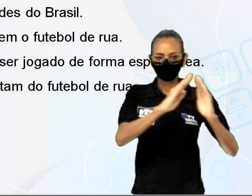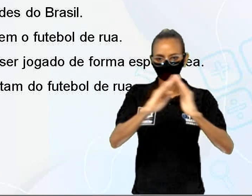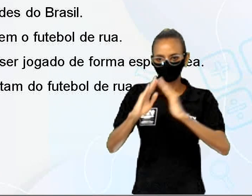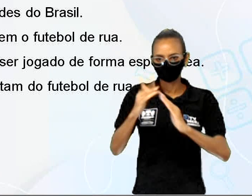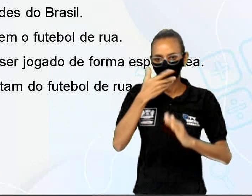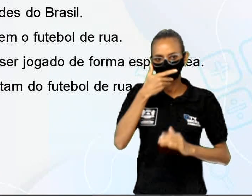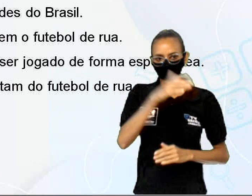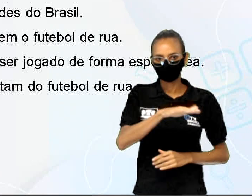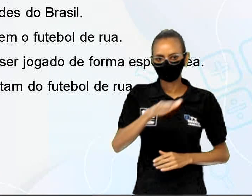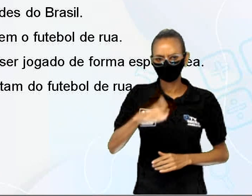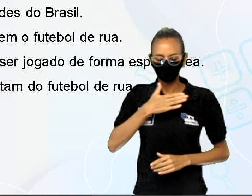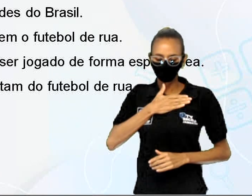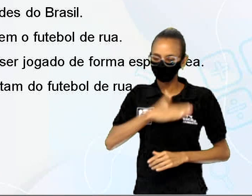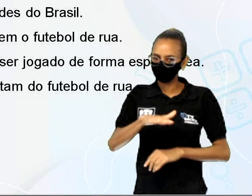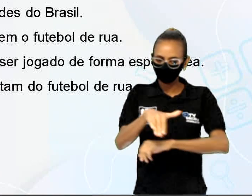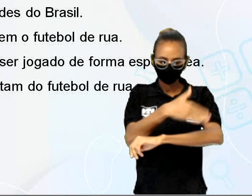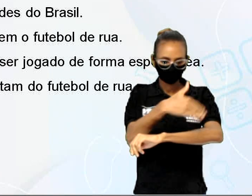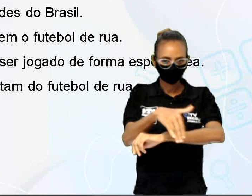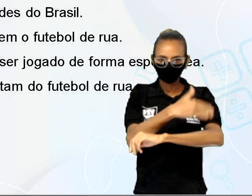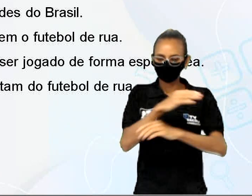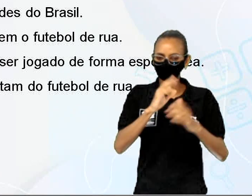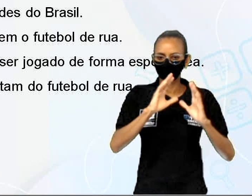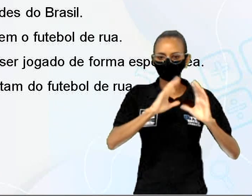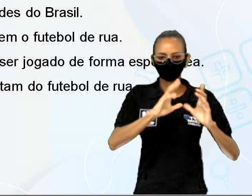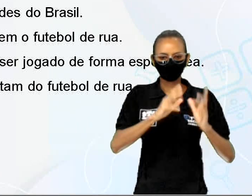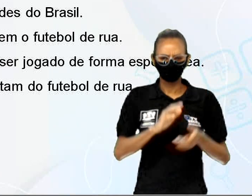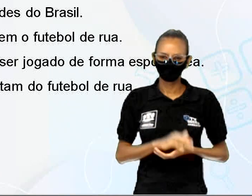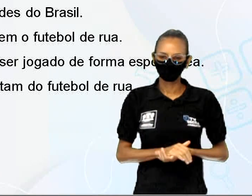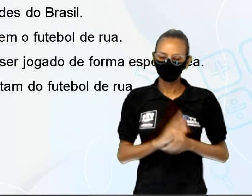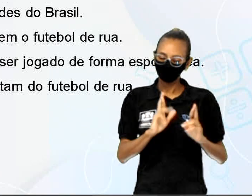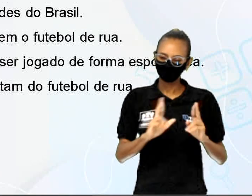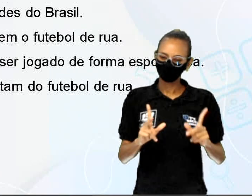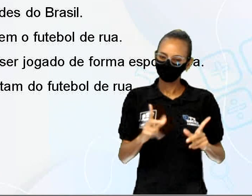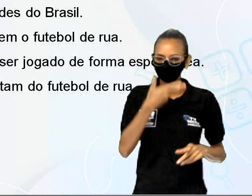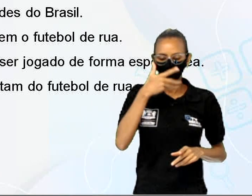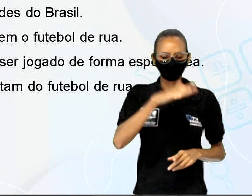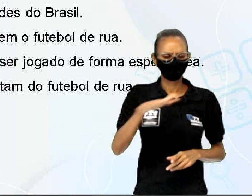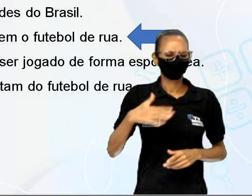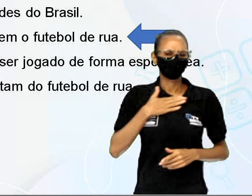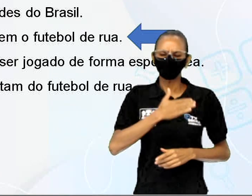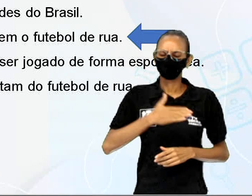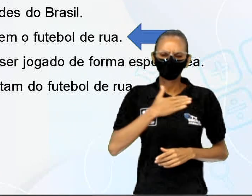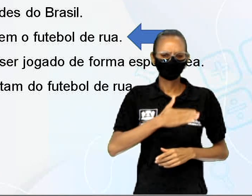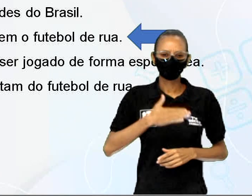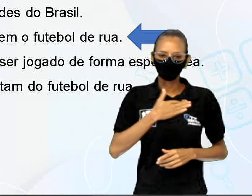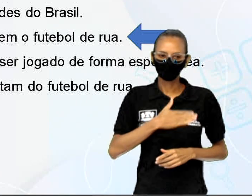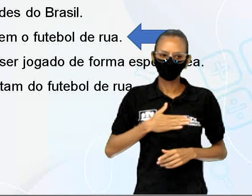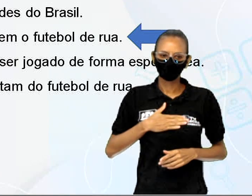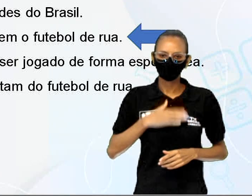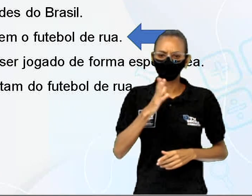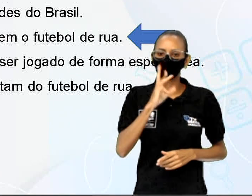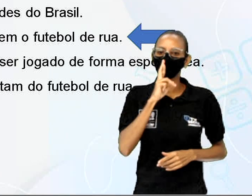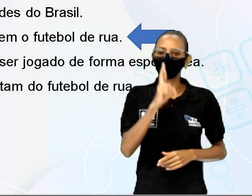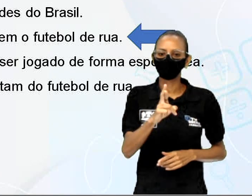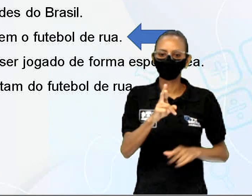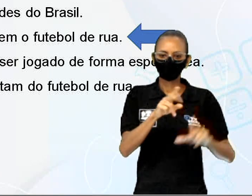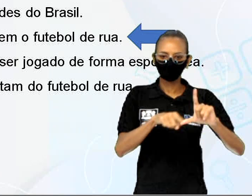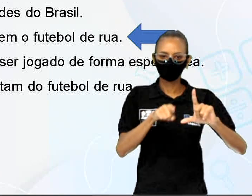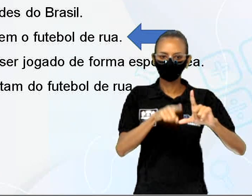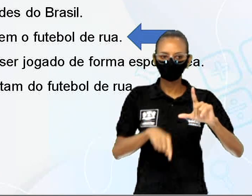não gostam do futebol de rua as crianças adoram o futebol de rua então a nossa resposta é o item C